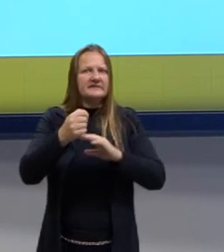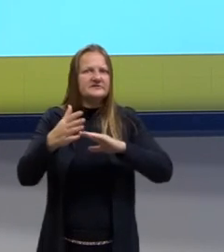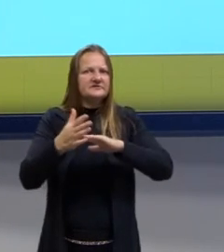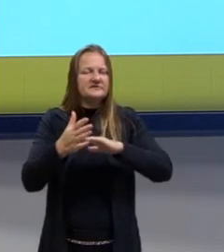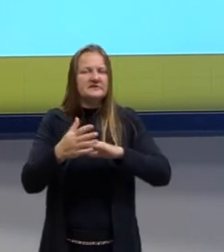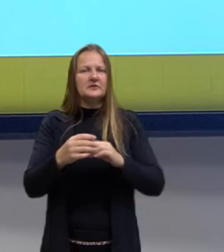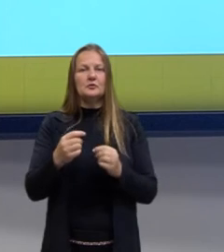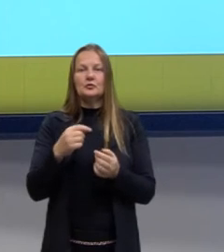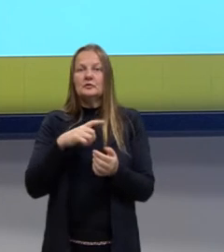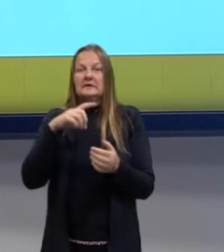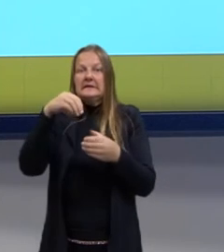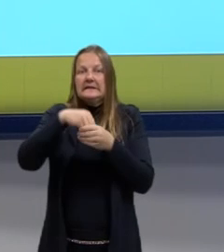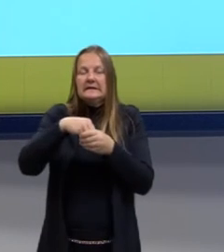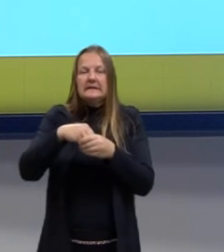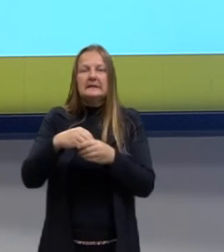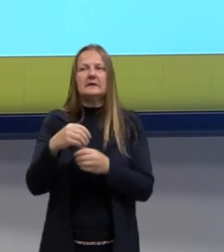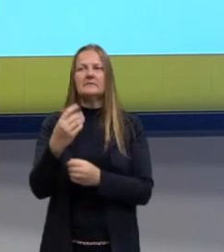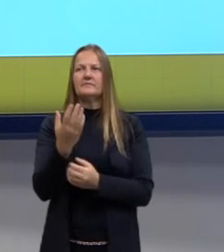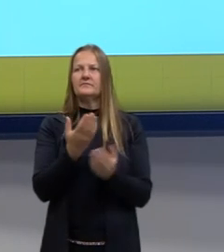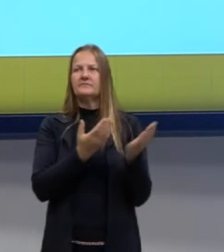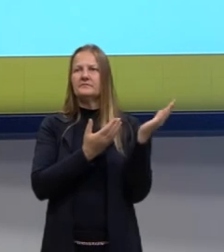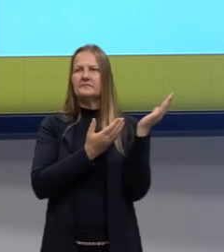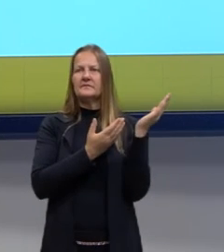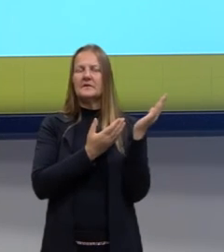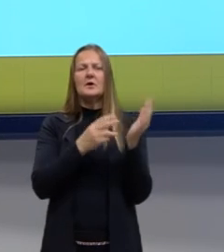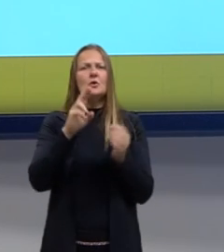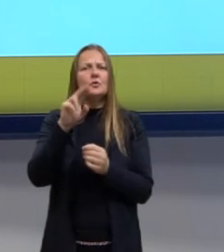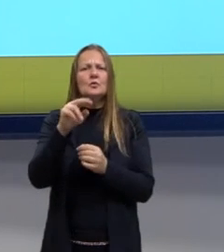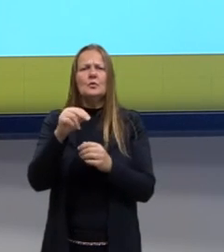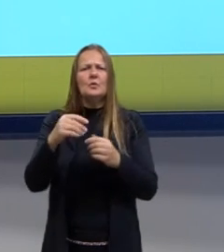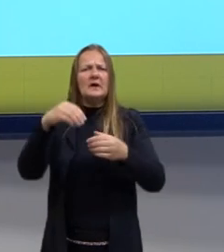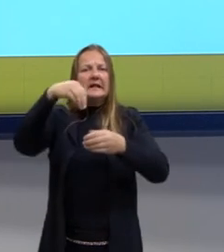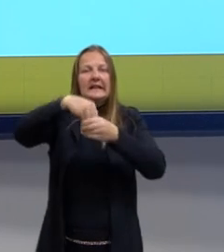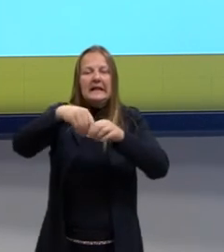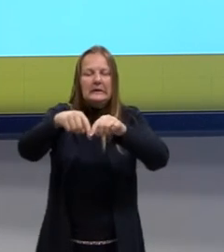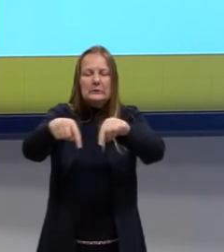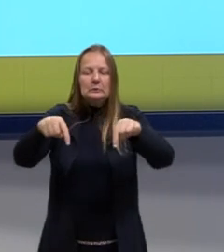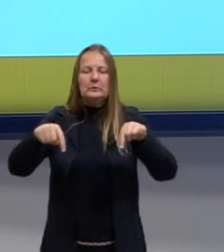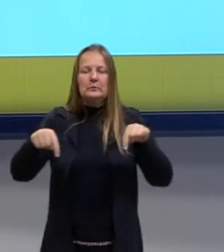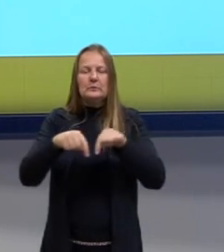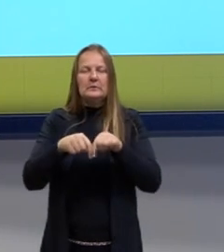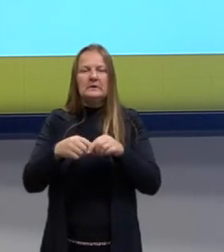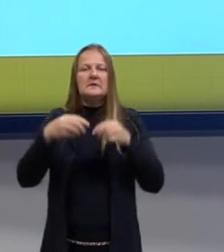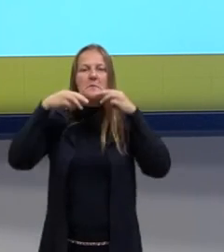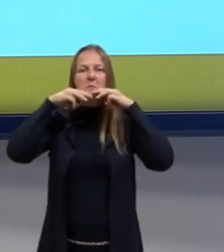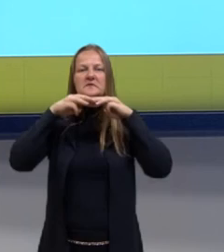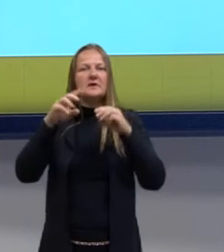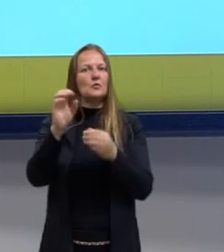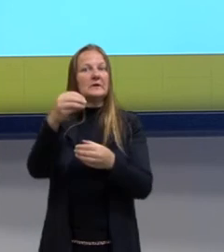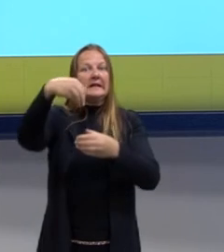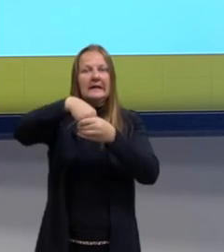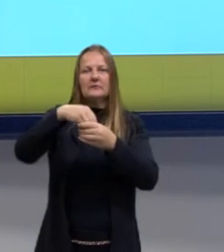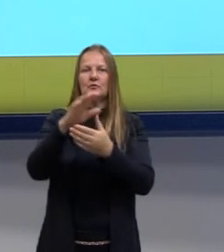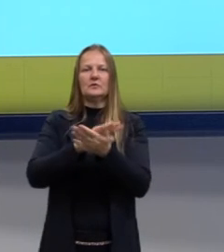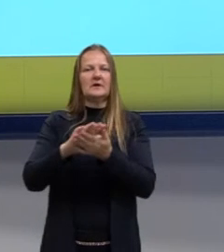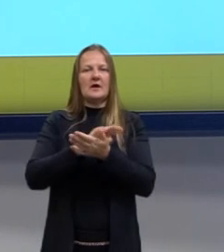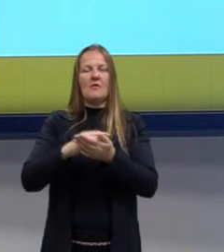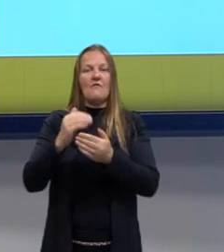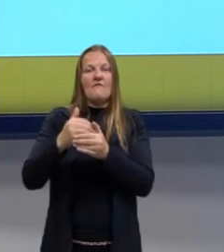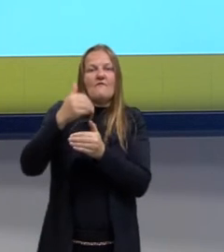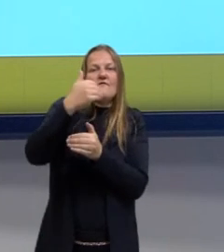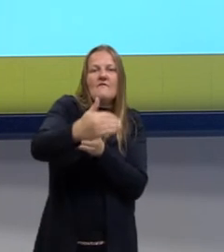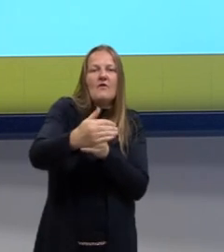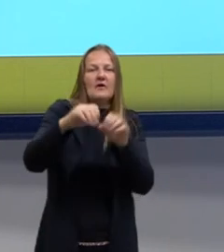artísticas, sobretudo, deste artista, Hélio Oitsica, ela rompe com a coisa galeria, museu,